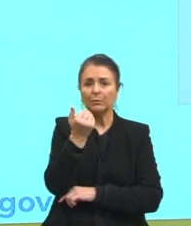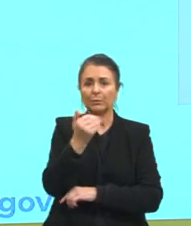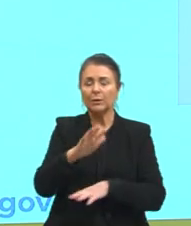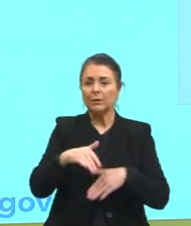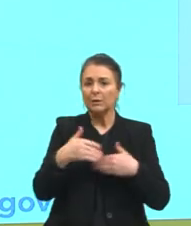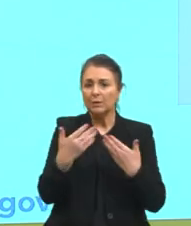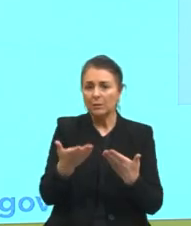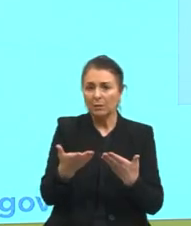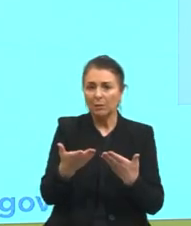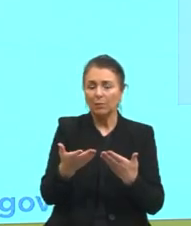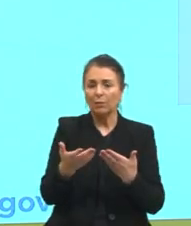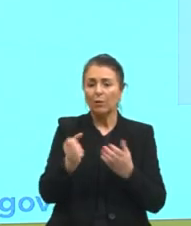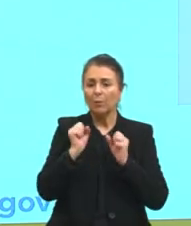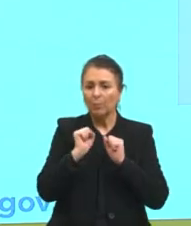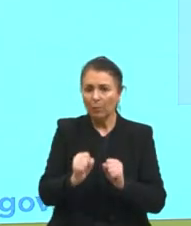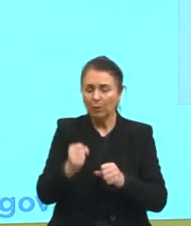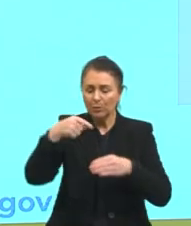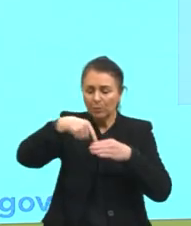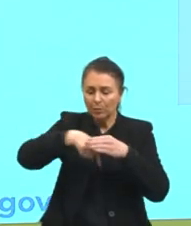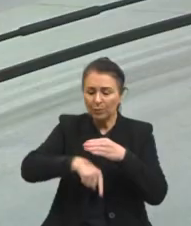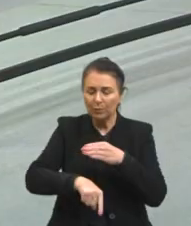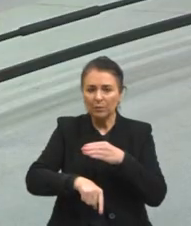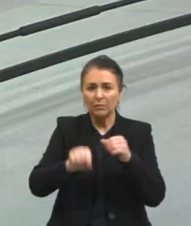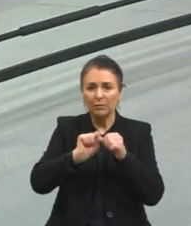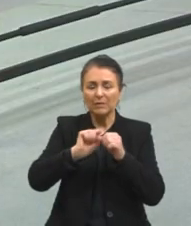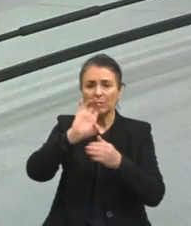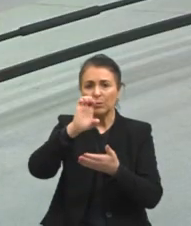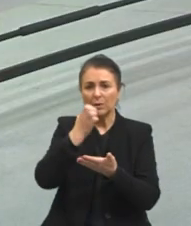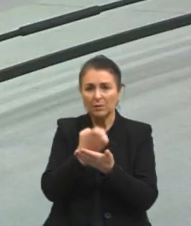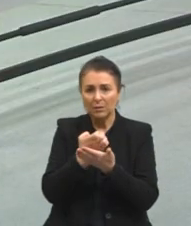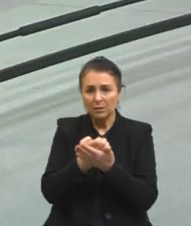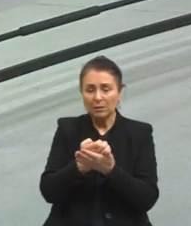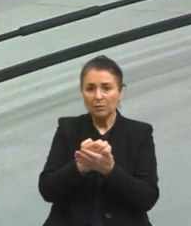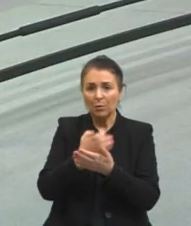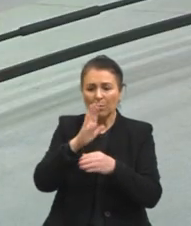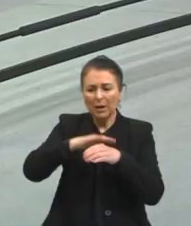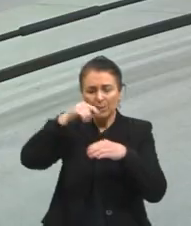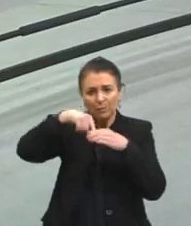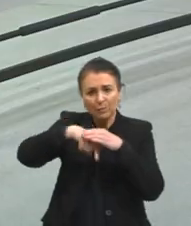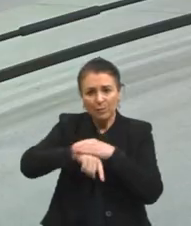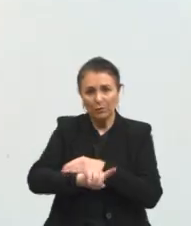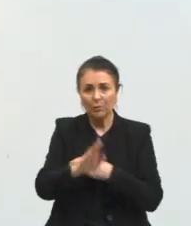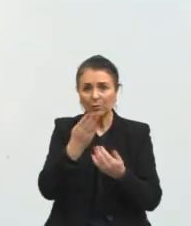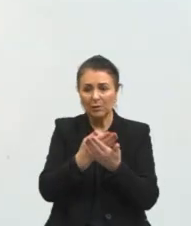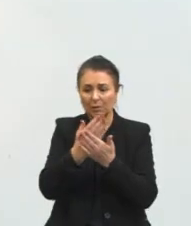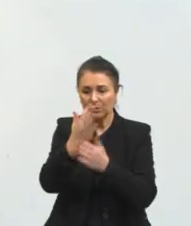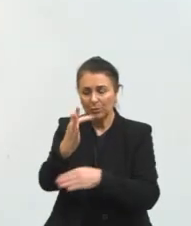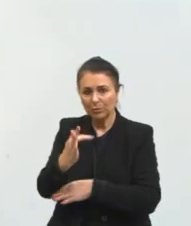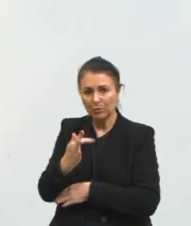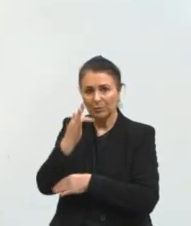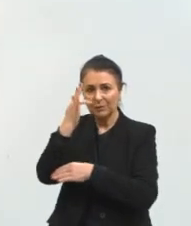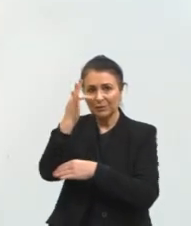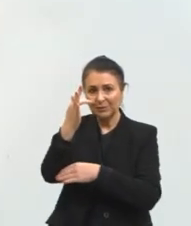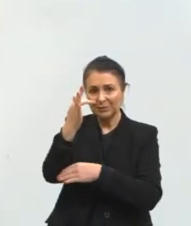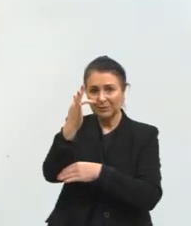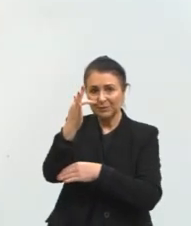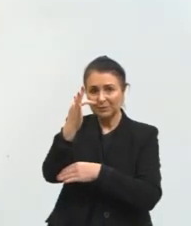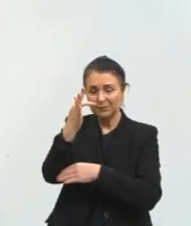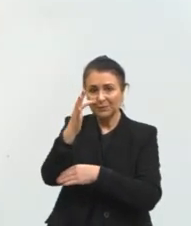nós poderemos aprofundar em outros exercícios um pouquinho mais sobre esse nas aulas futuras certo